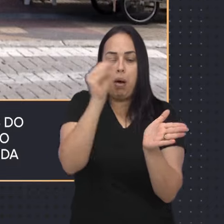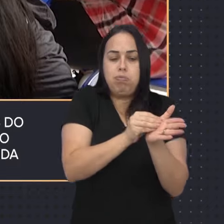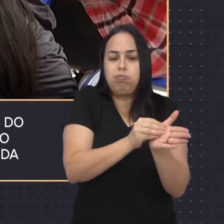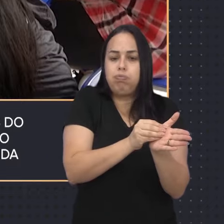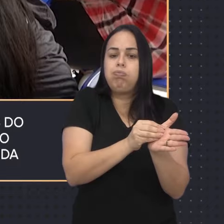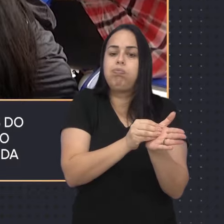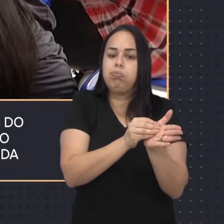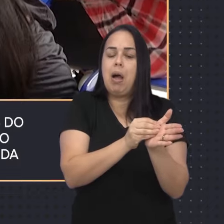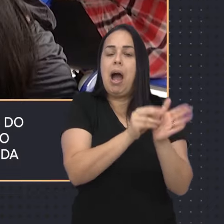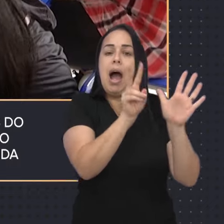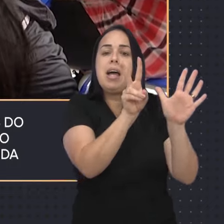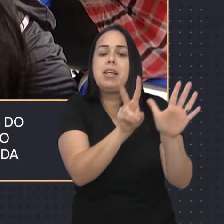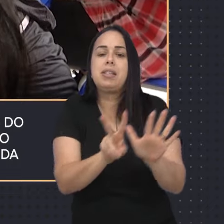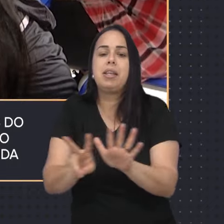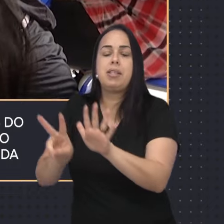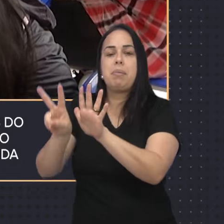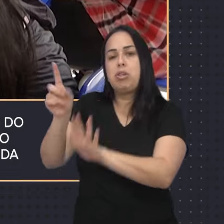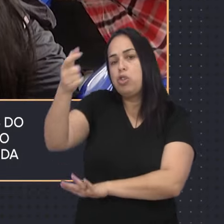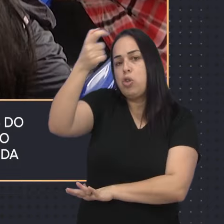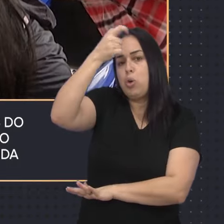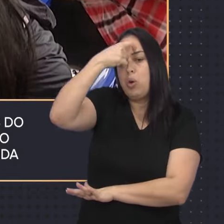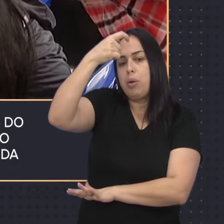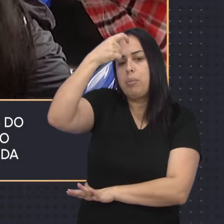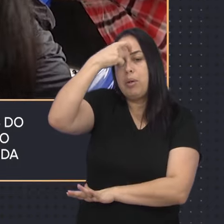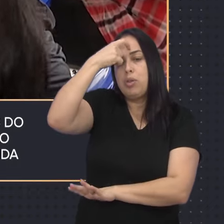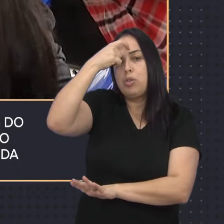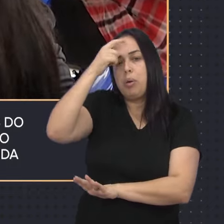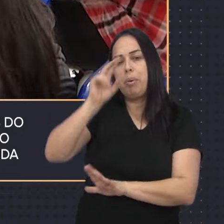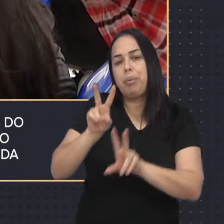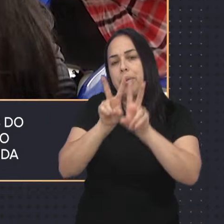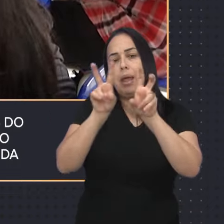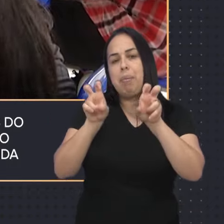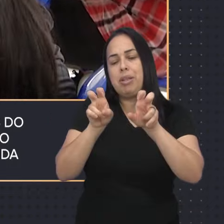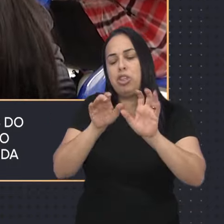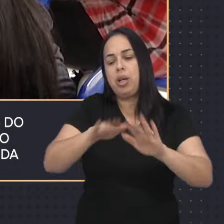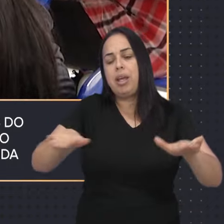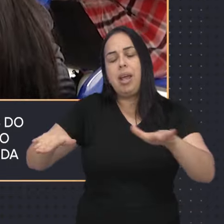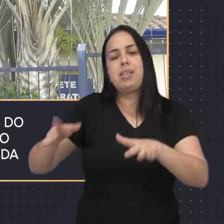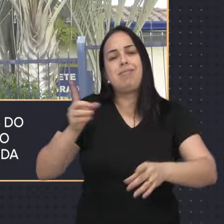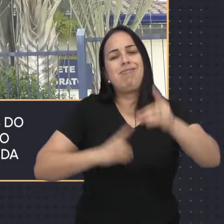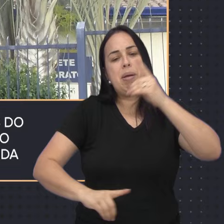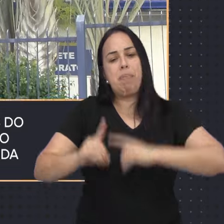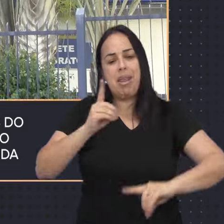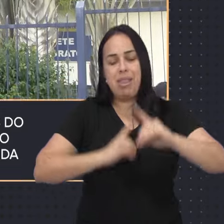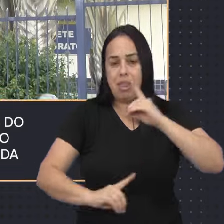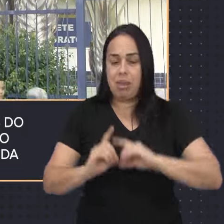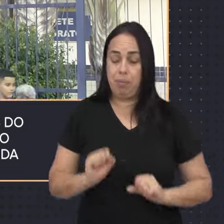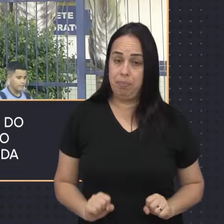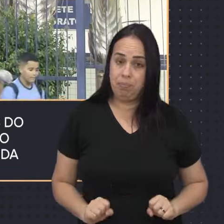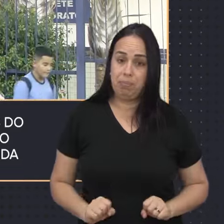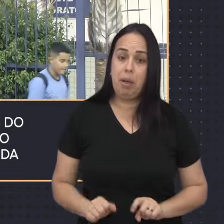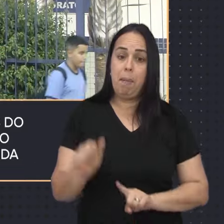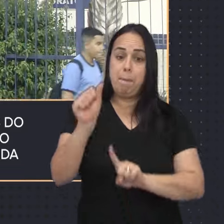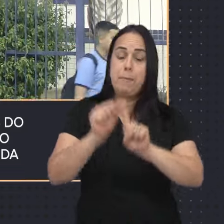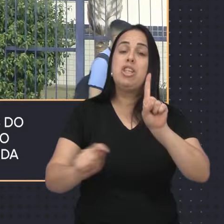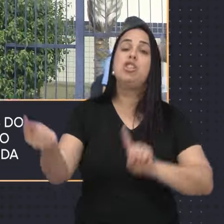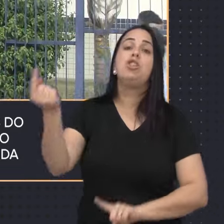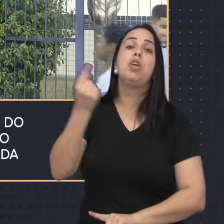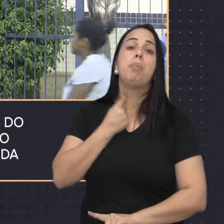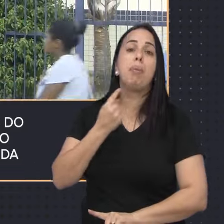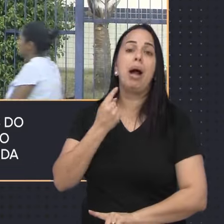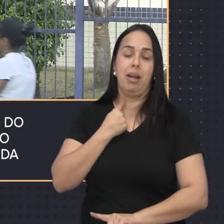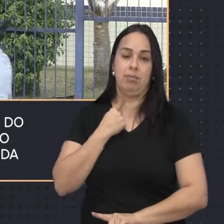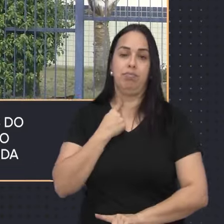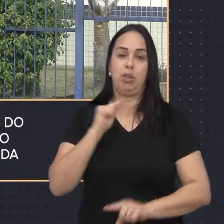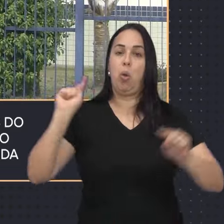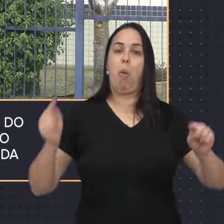município a semana de conscientização sobre a depressão infantil e na adolescência. O mês de maio foi o escolhido para abrigar a